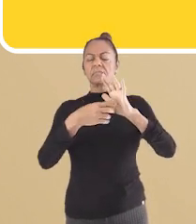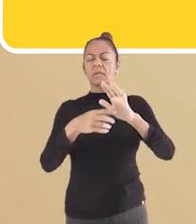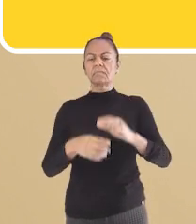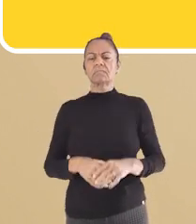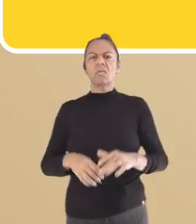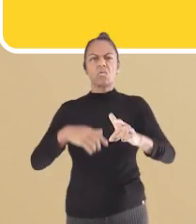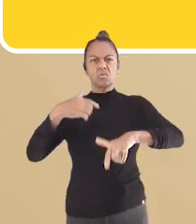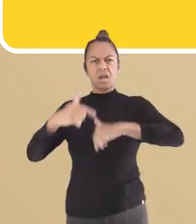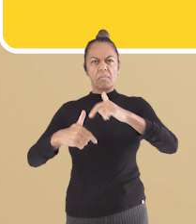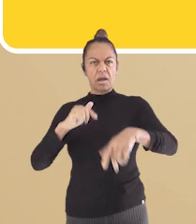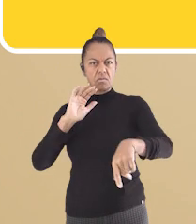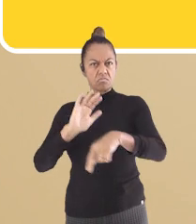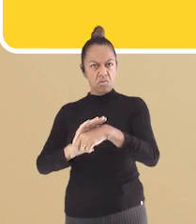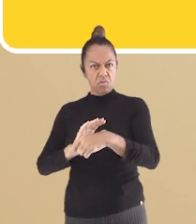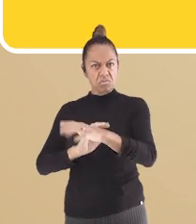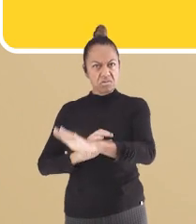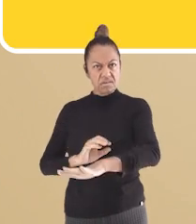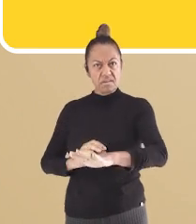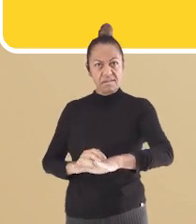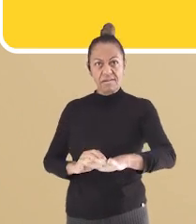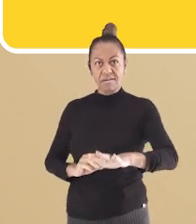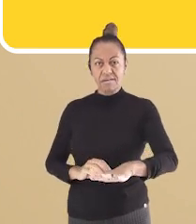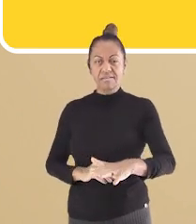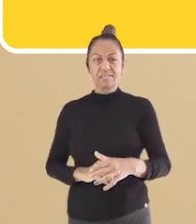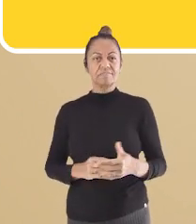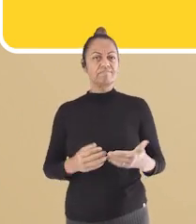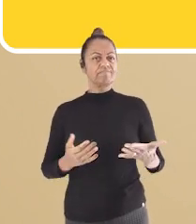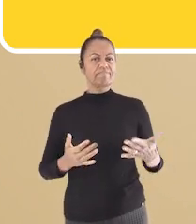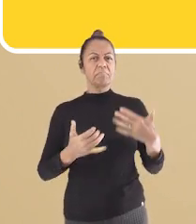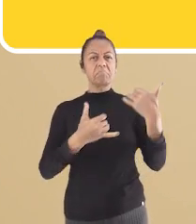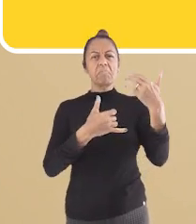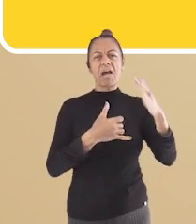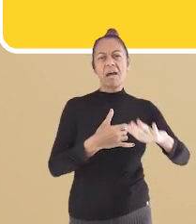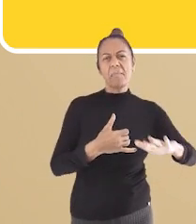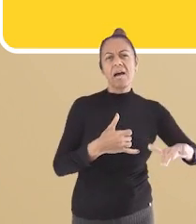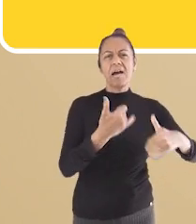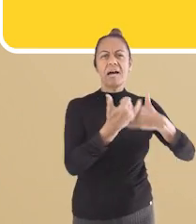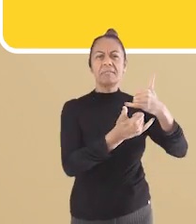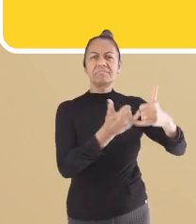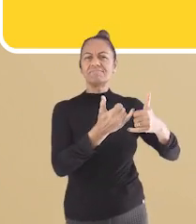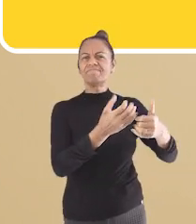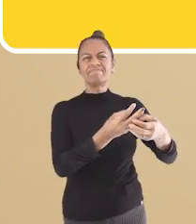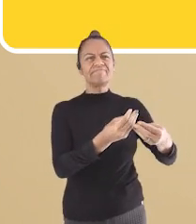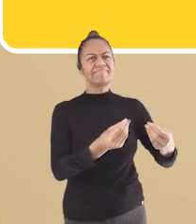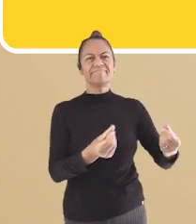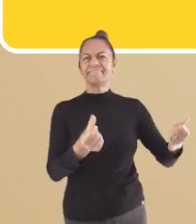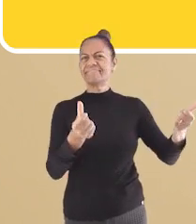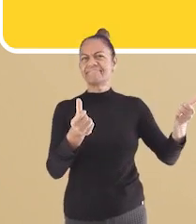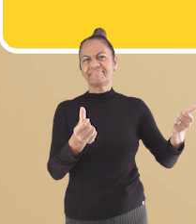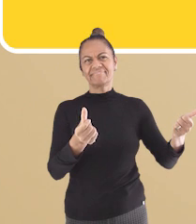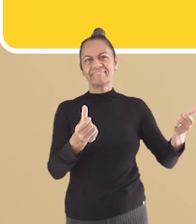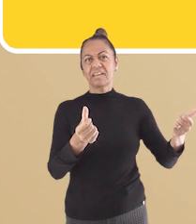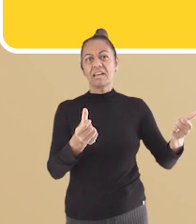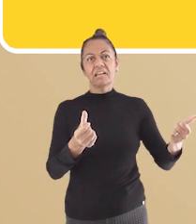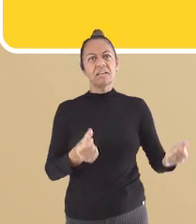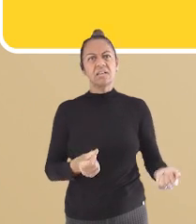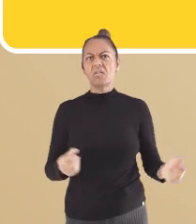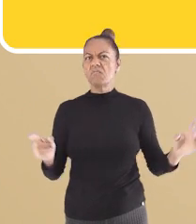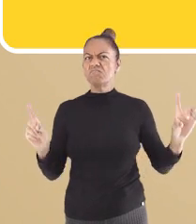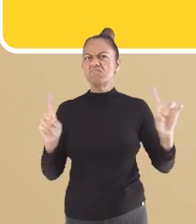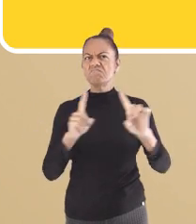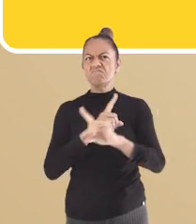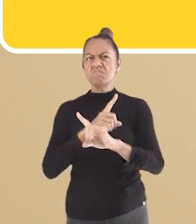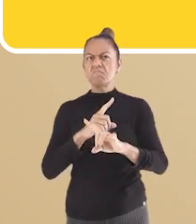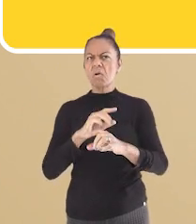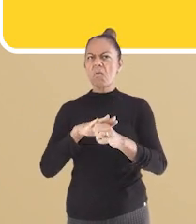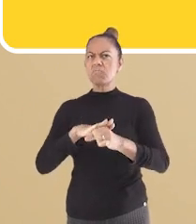escrito Com o trabalho infantil, a infância desaparece. Gestores municipais, mobilizem